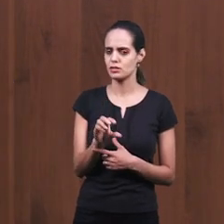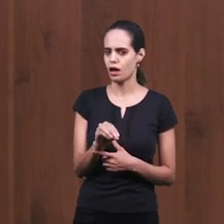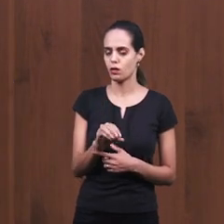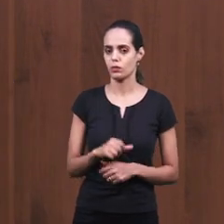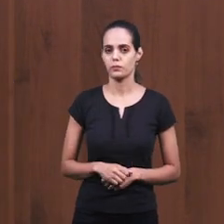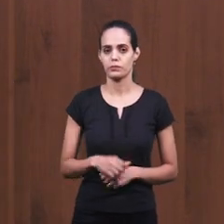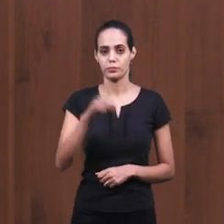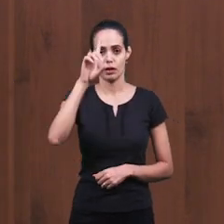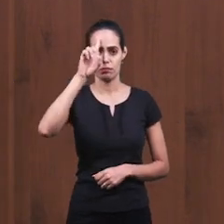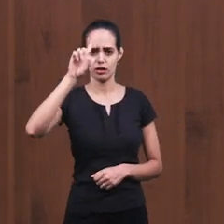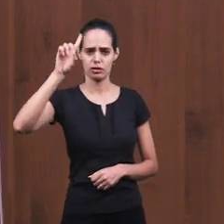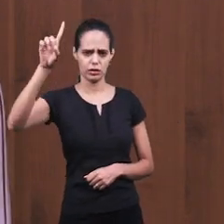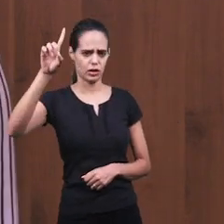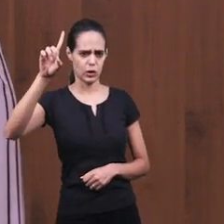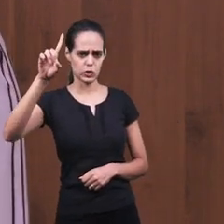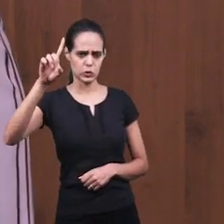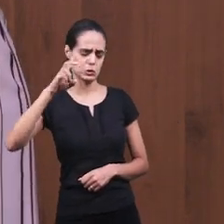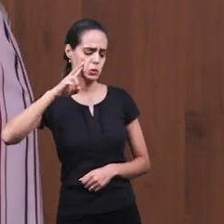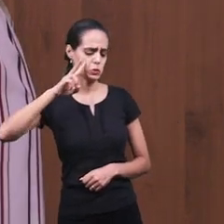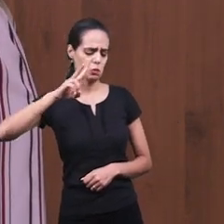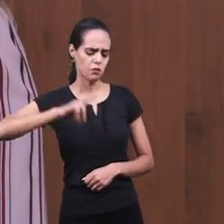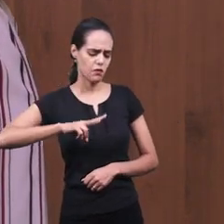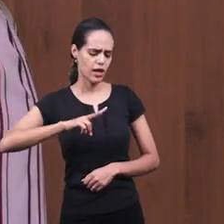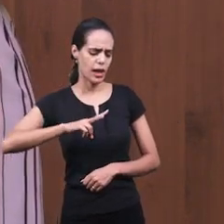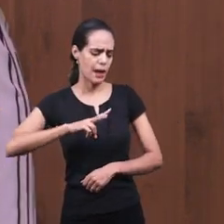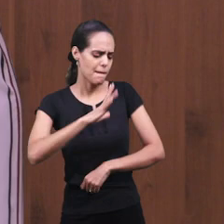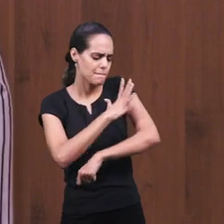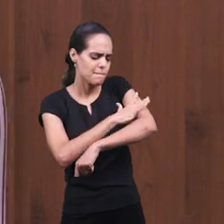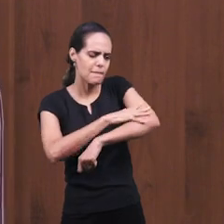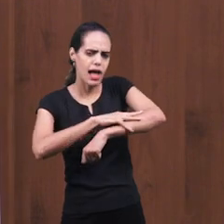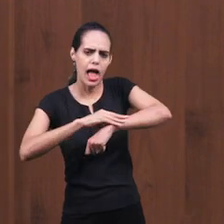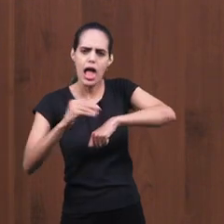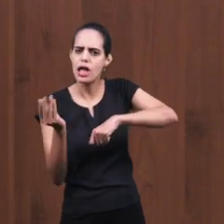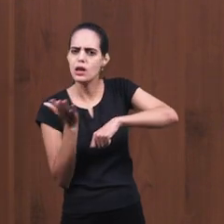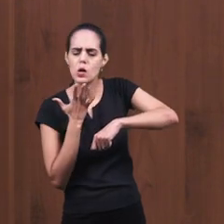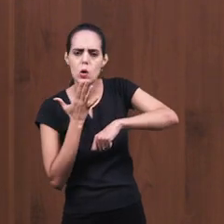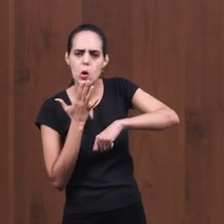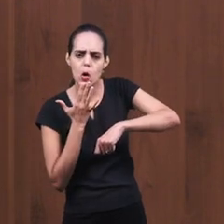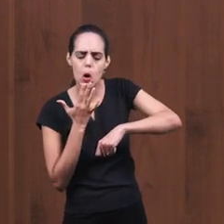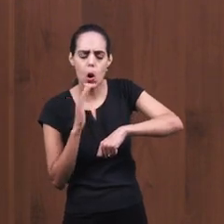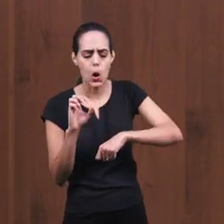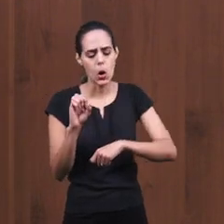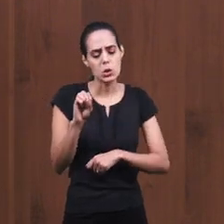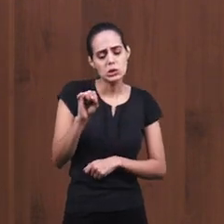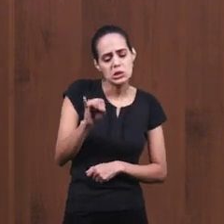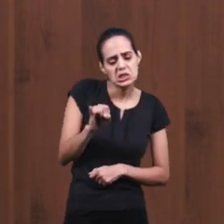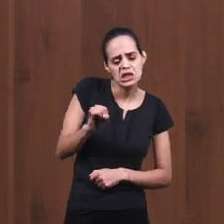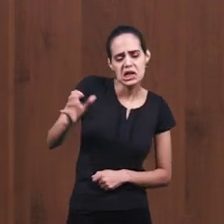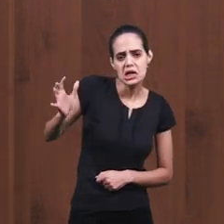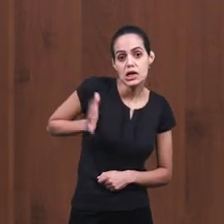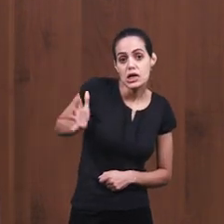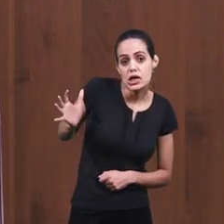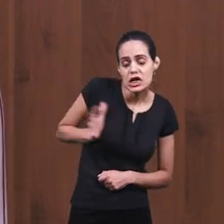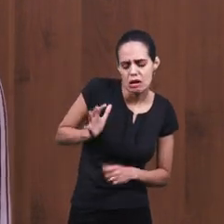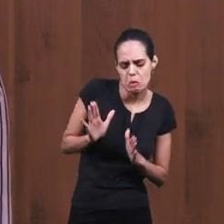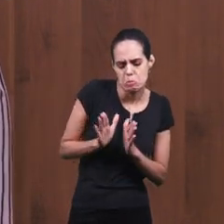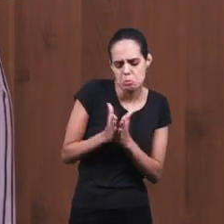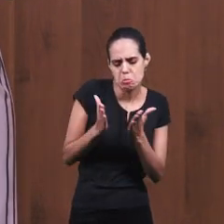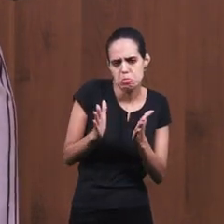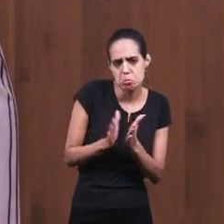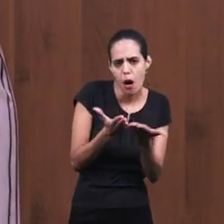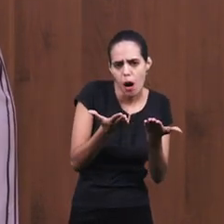para Deus A cor da nossa pele Não importa se somos ricos ou pobres Nem onde nós